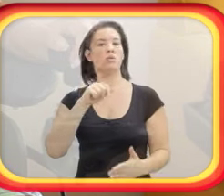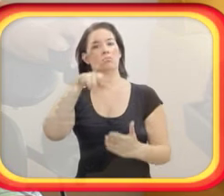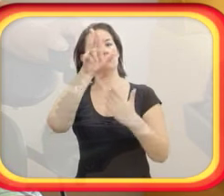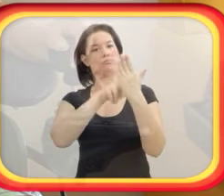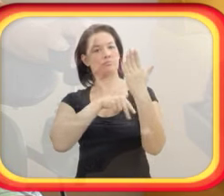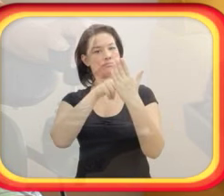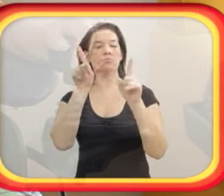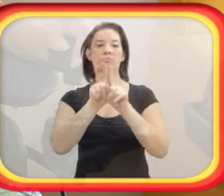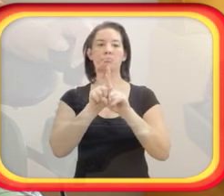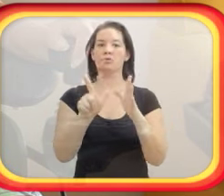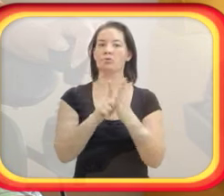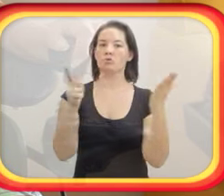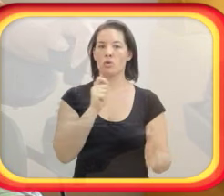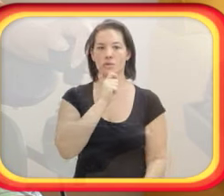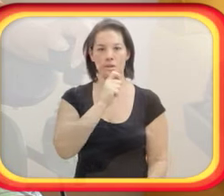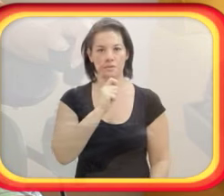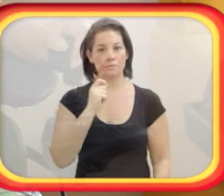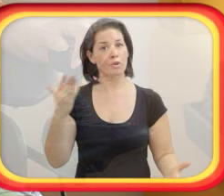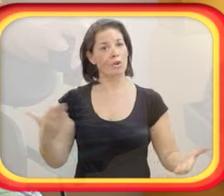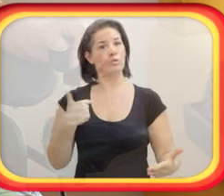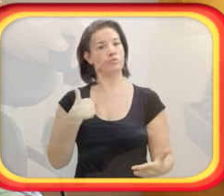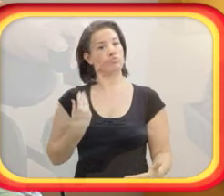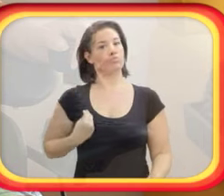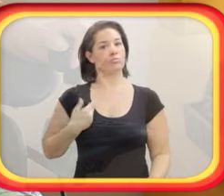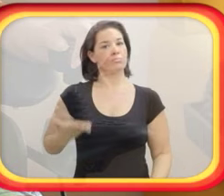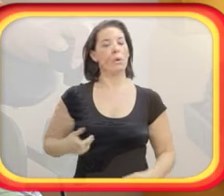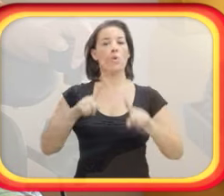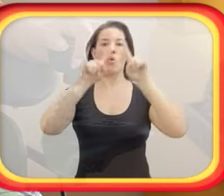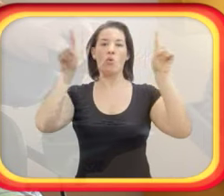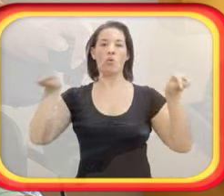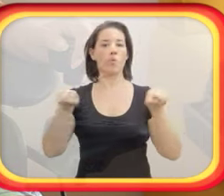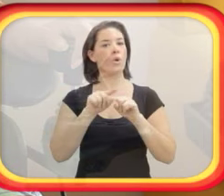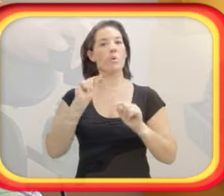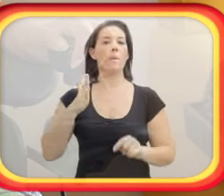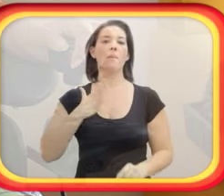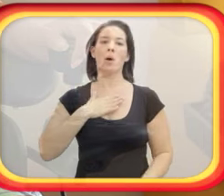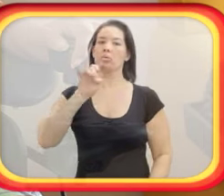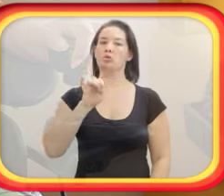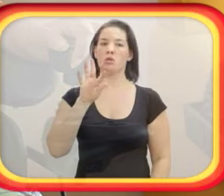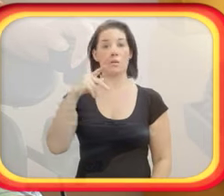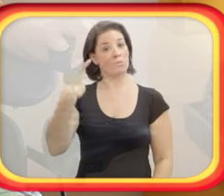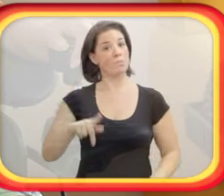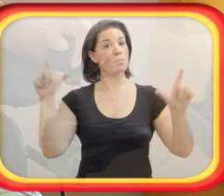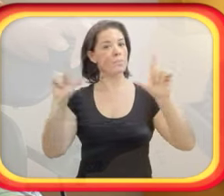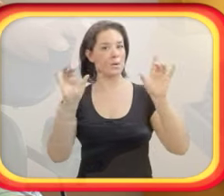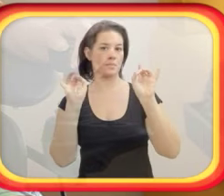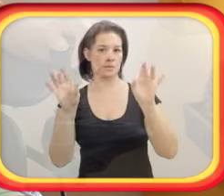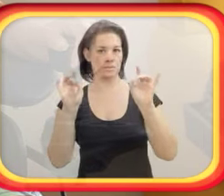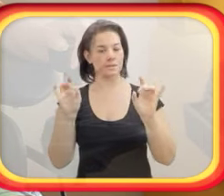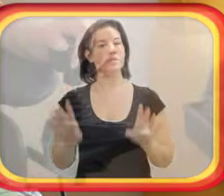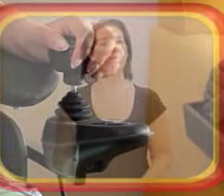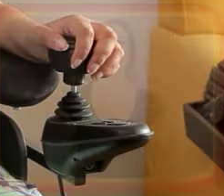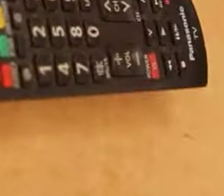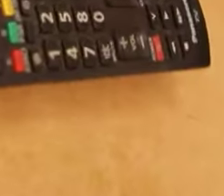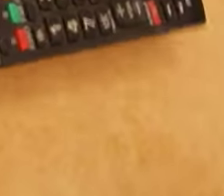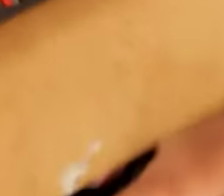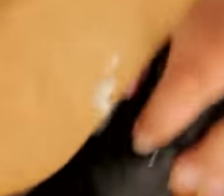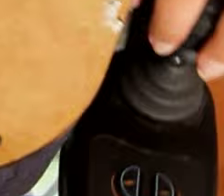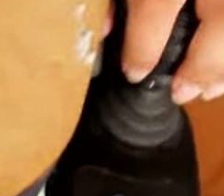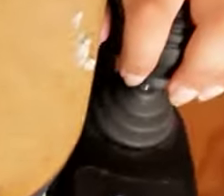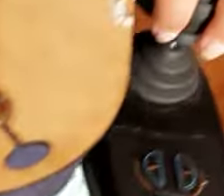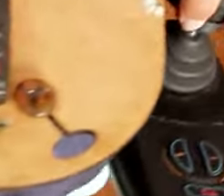eu sou artista plástico, jornalista, e hoje eu estou participando do quadro Do Meu Jeito, do programa especial.